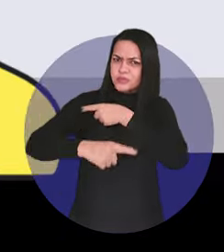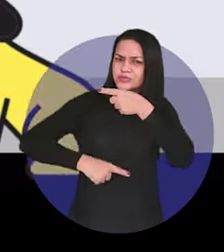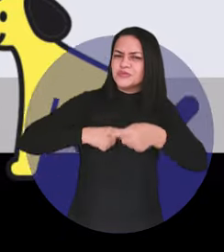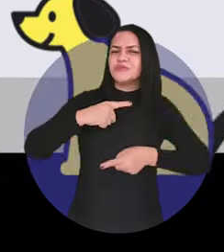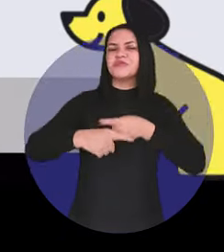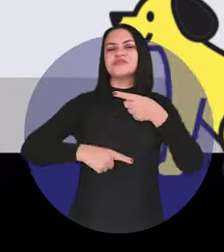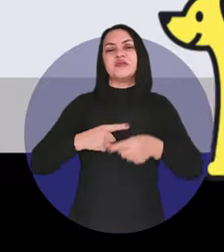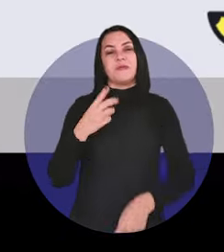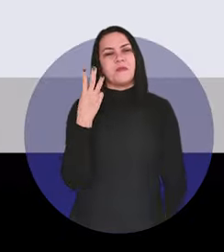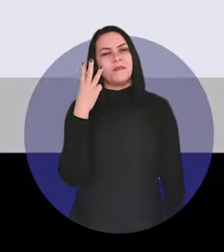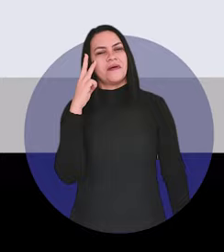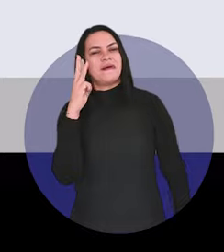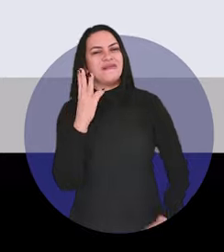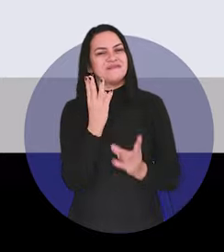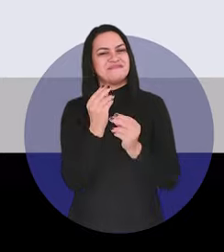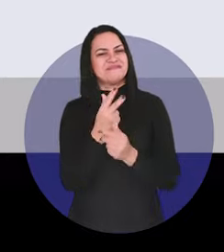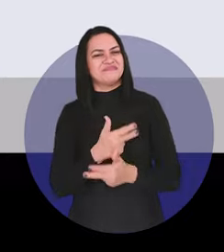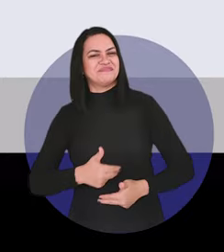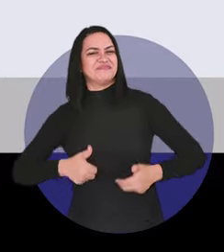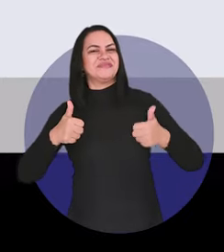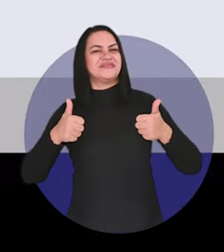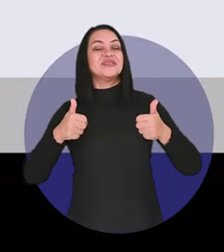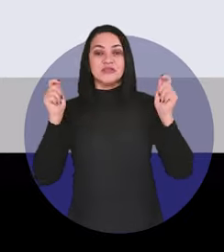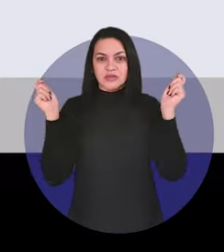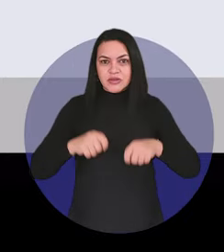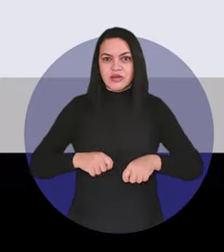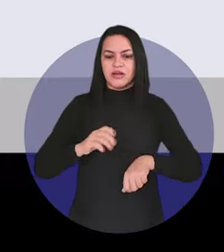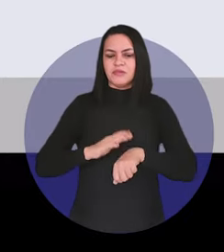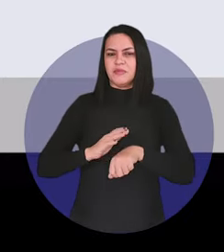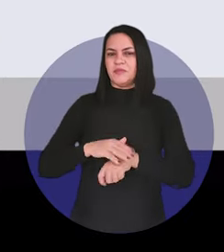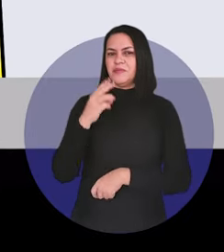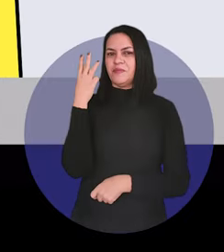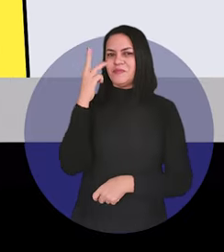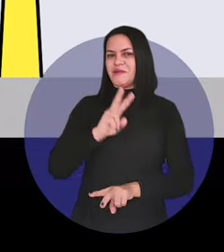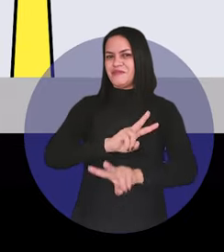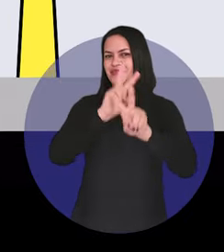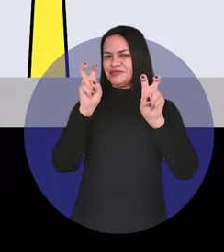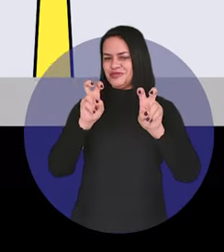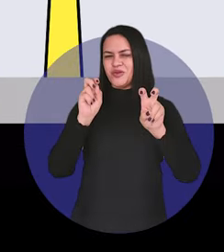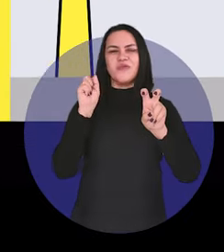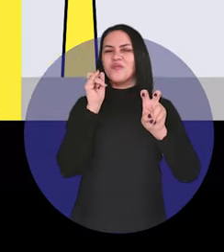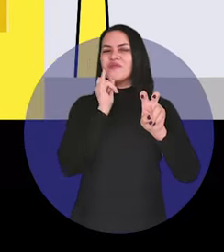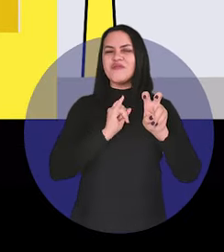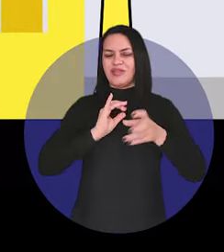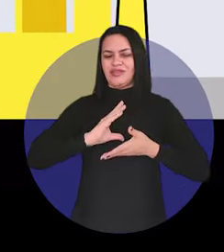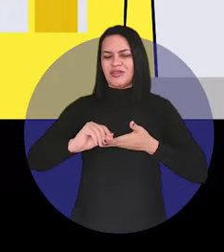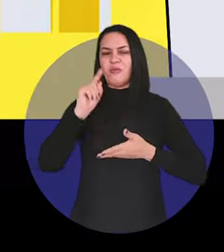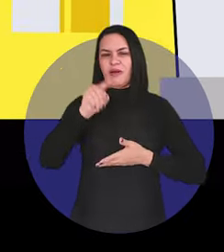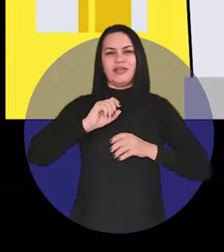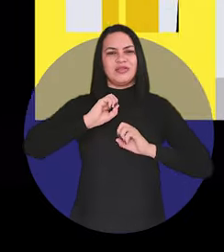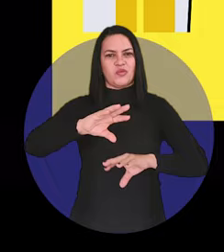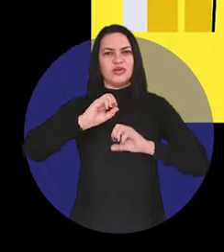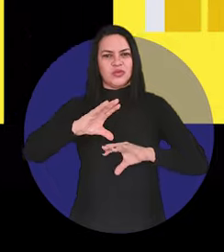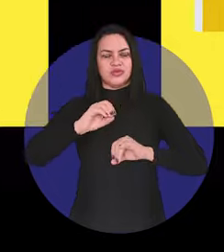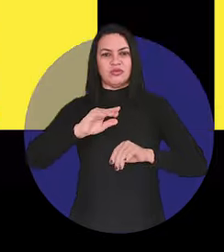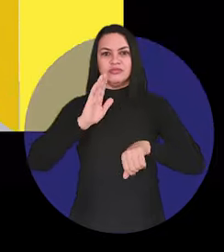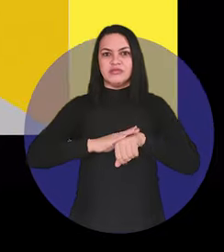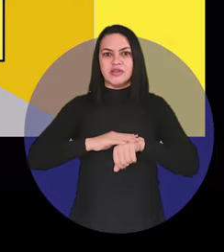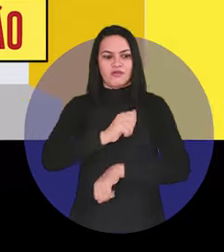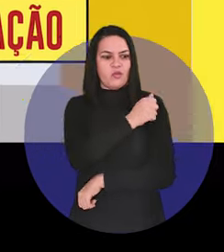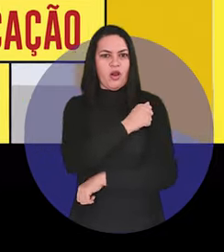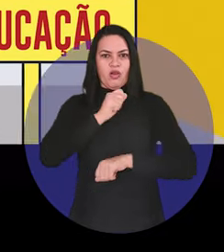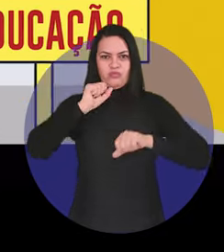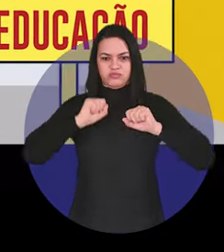últimos oito anos, muita coisa melhorou no Maranhão, mas se tem um assunto que a gente deu aula, foi na educação. Teve